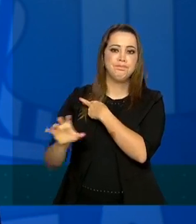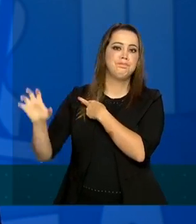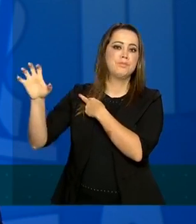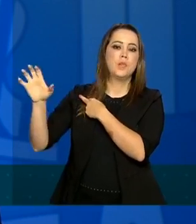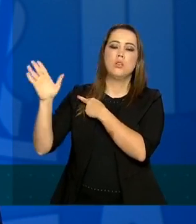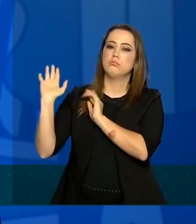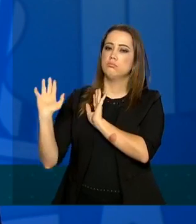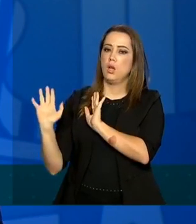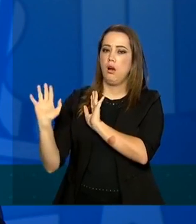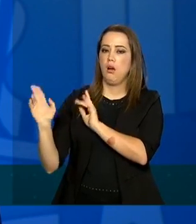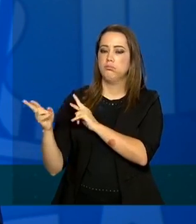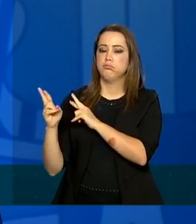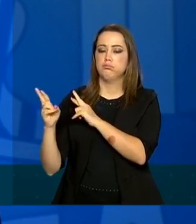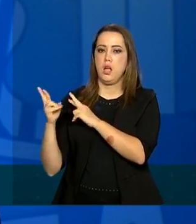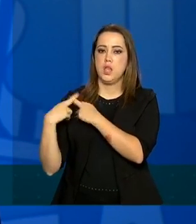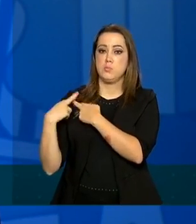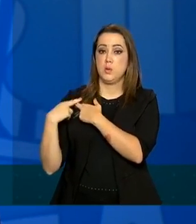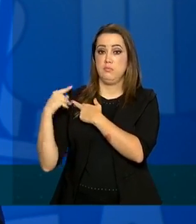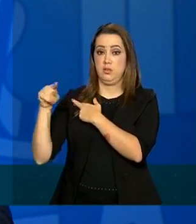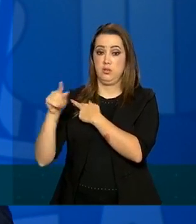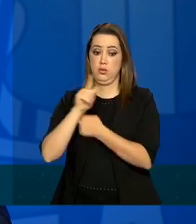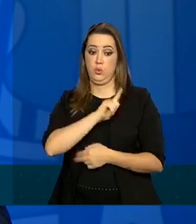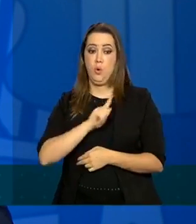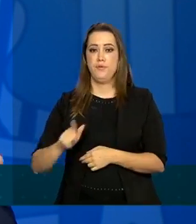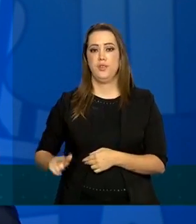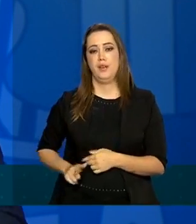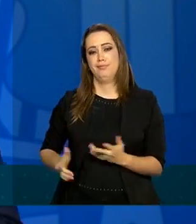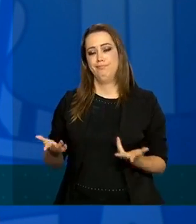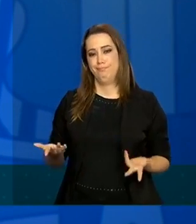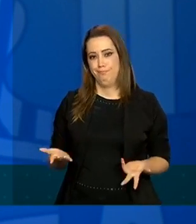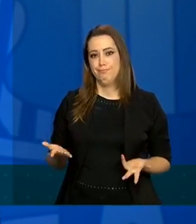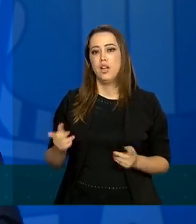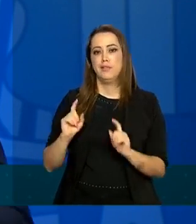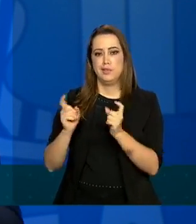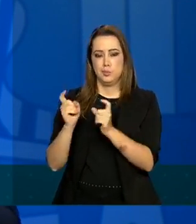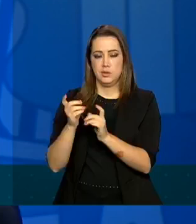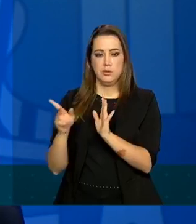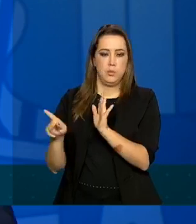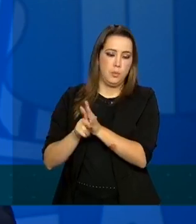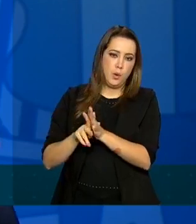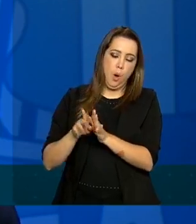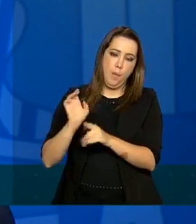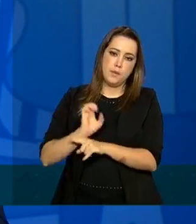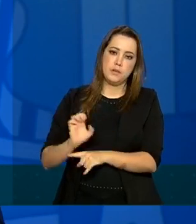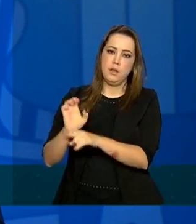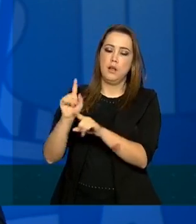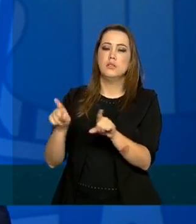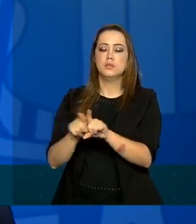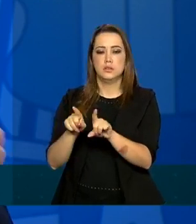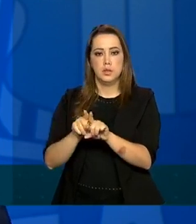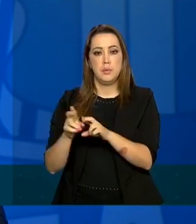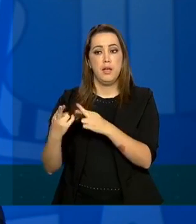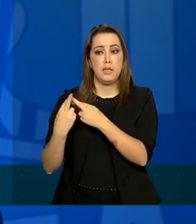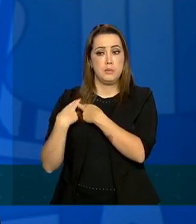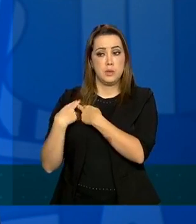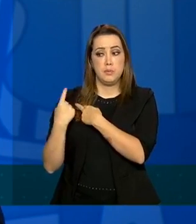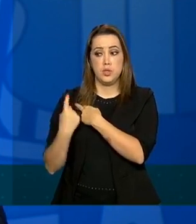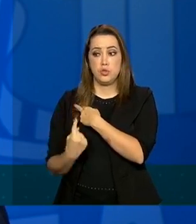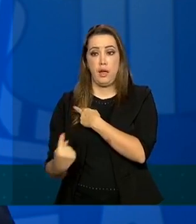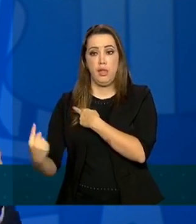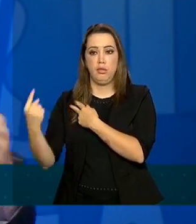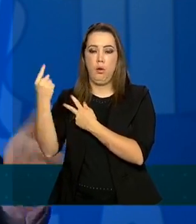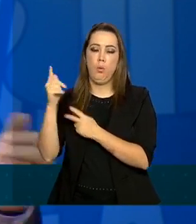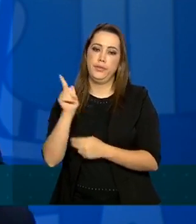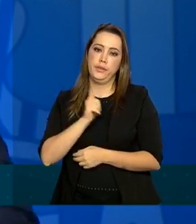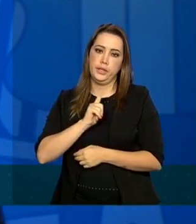dos gestores estaduais elas são adequadas pelo que eu conheço do ponto de vista da responsabilidade que cada um a